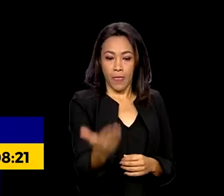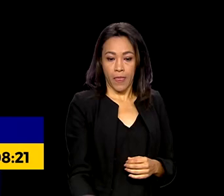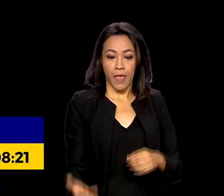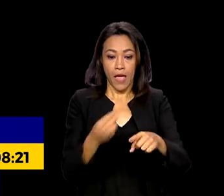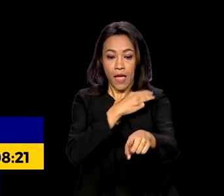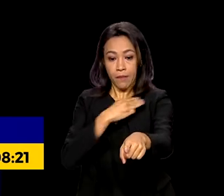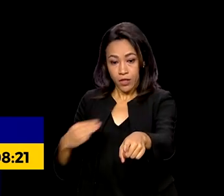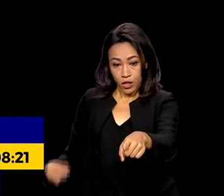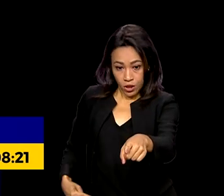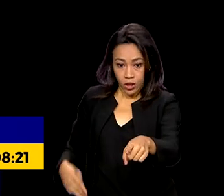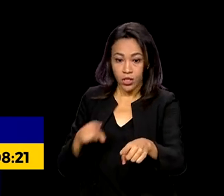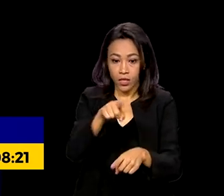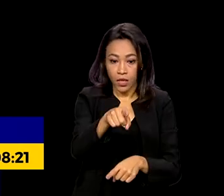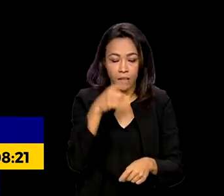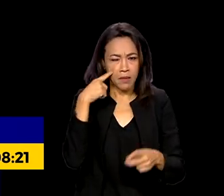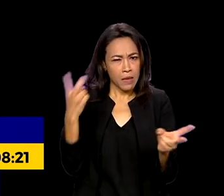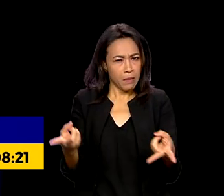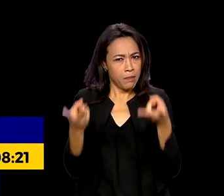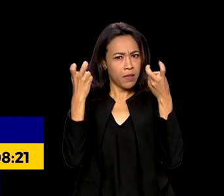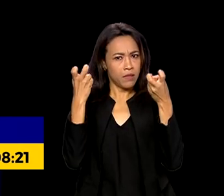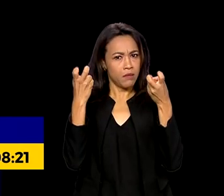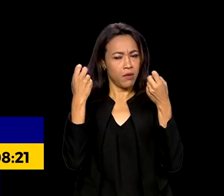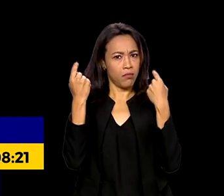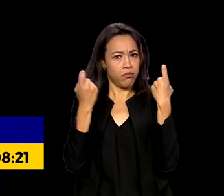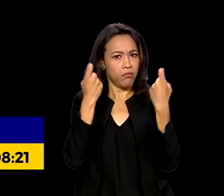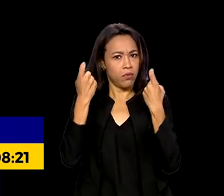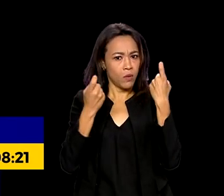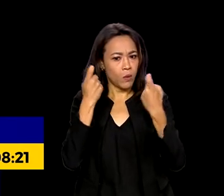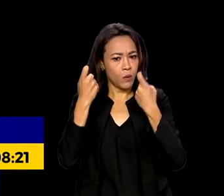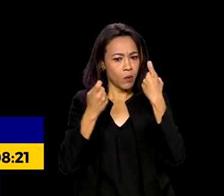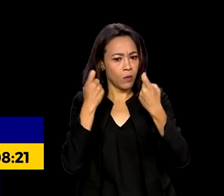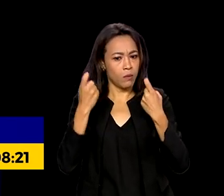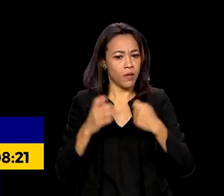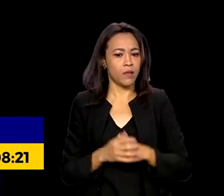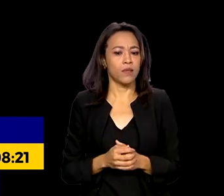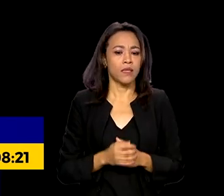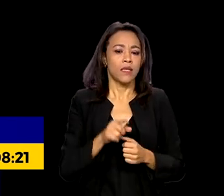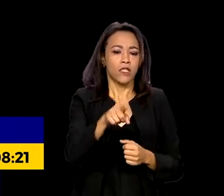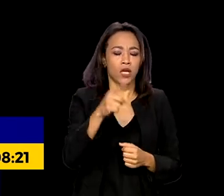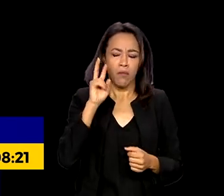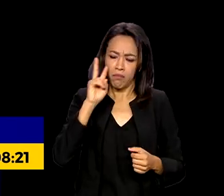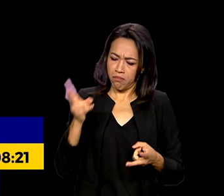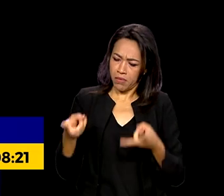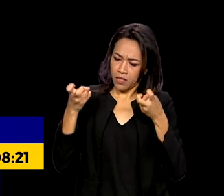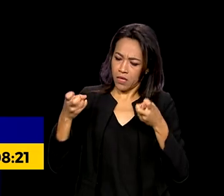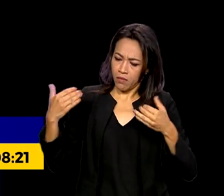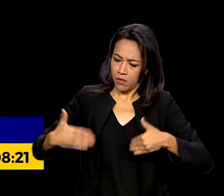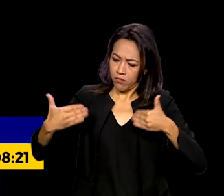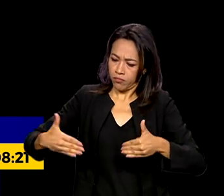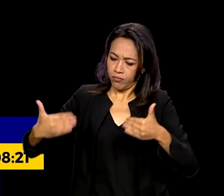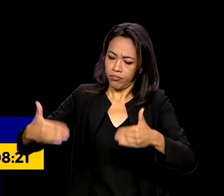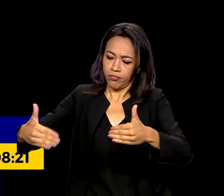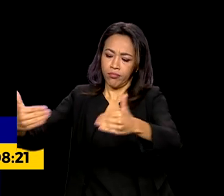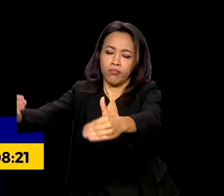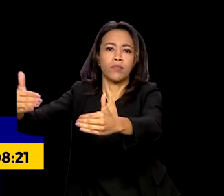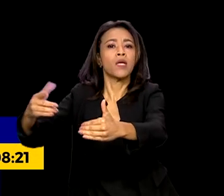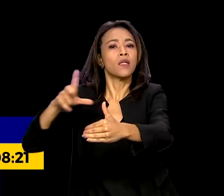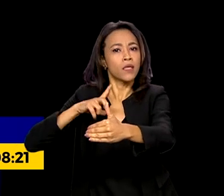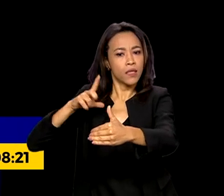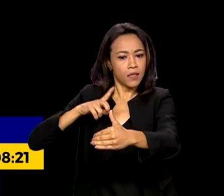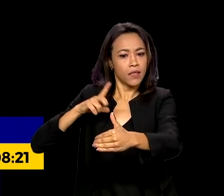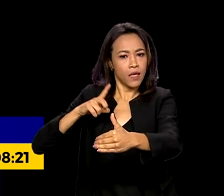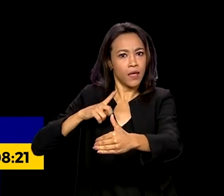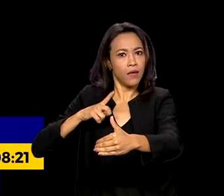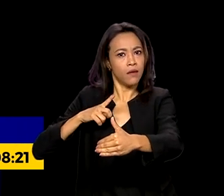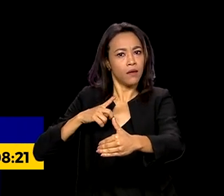Aniele Franco constatou um quadro preocupante. E já vê uma esplanada minimamente que seja mais negra. Quando eu fui